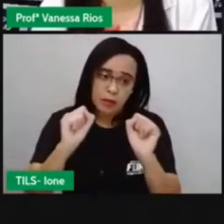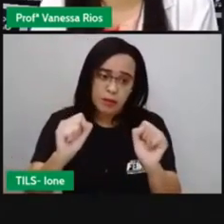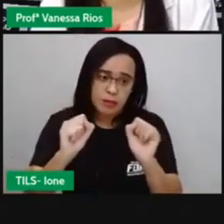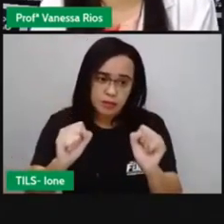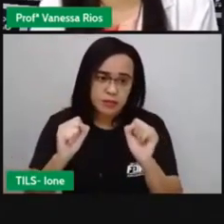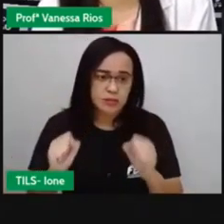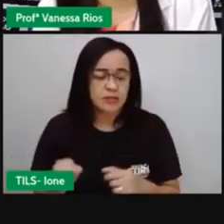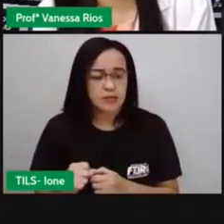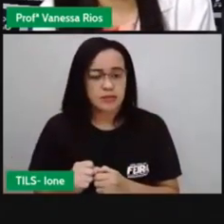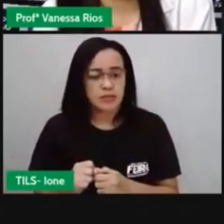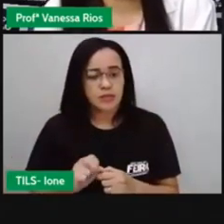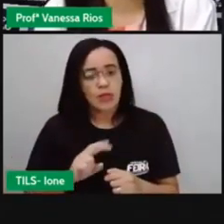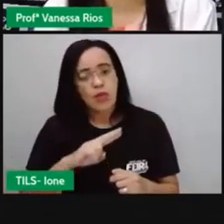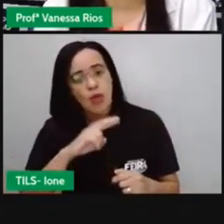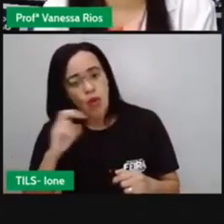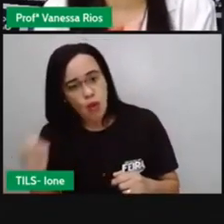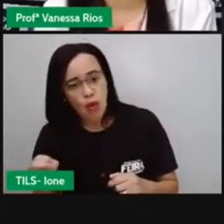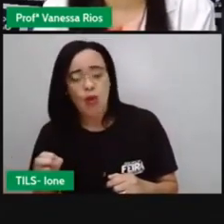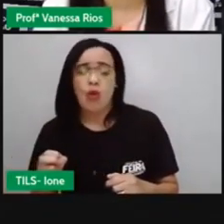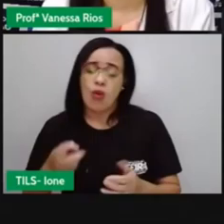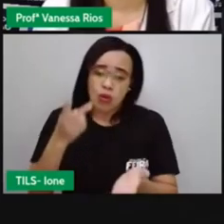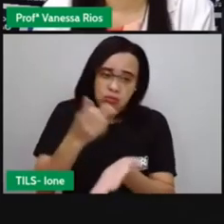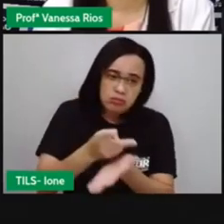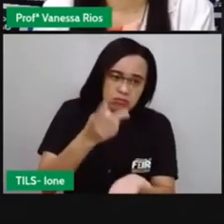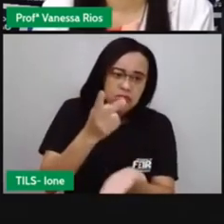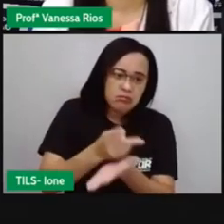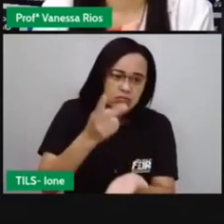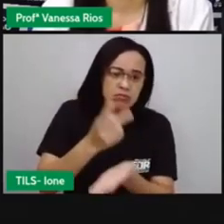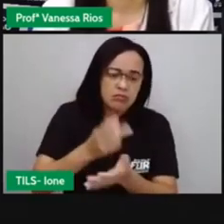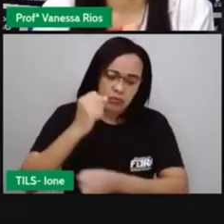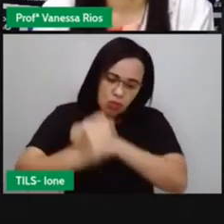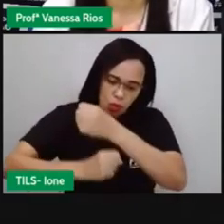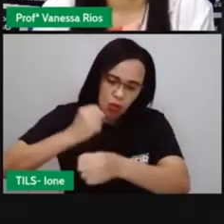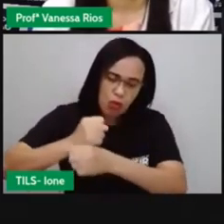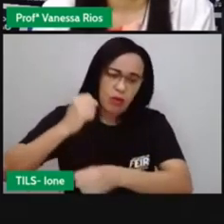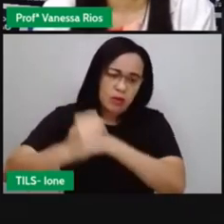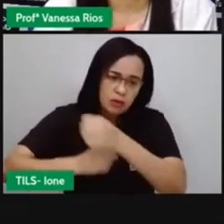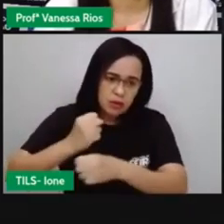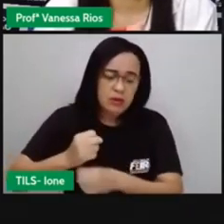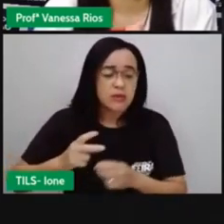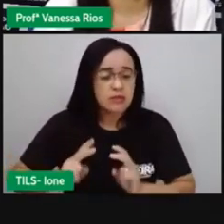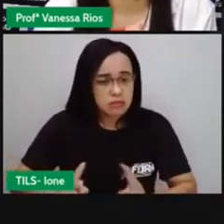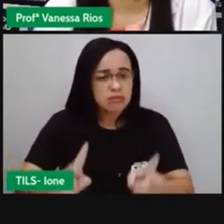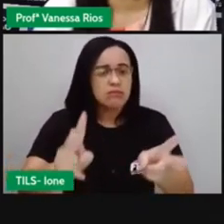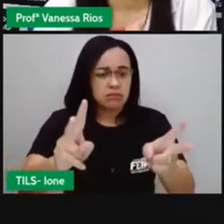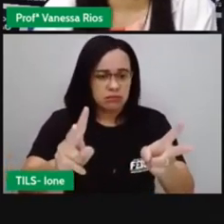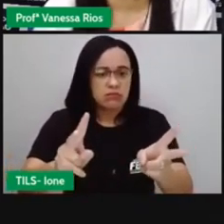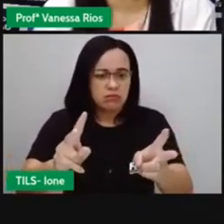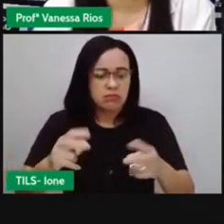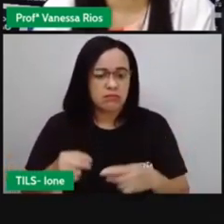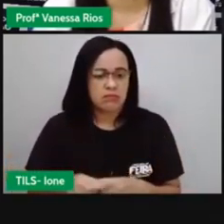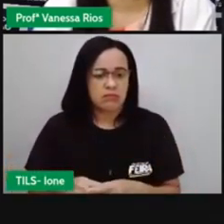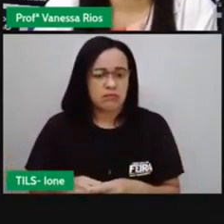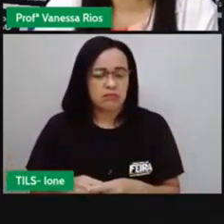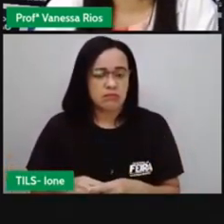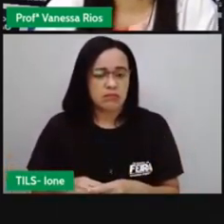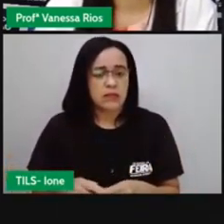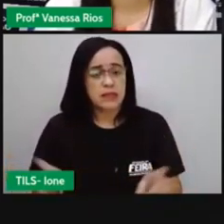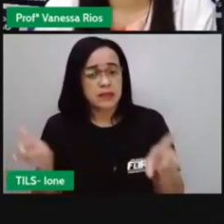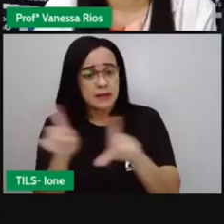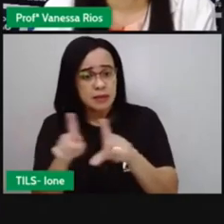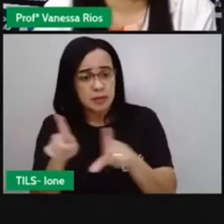ou que continuam acontecendo aí no decorrer do tempo. Além disso, entrelaça